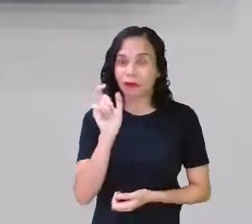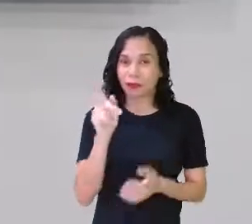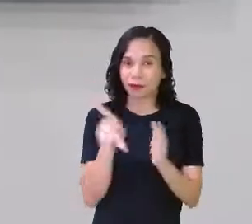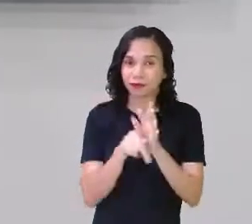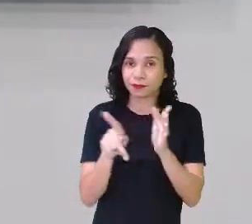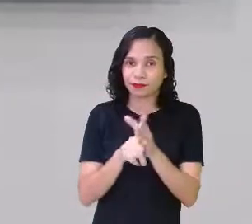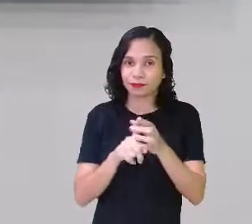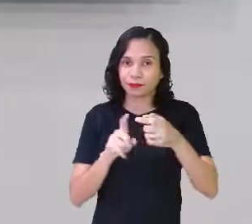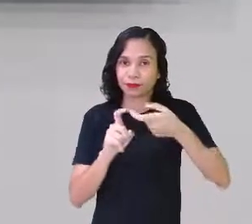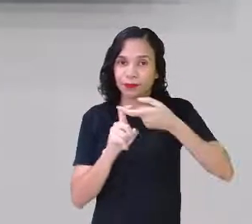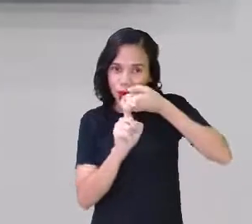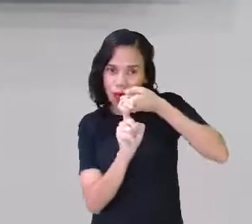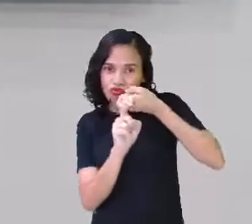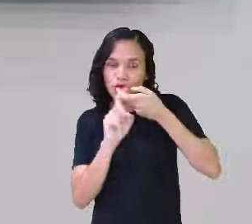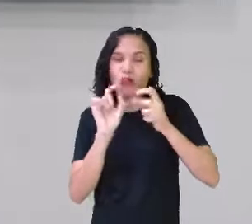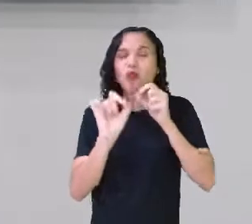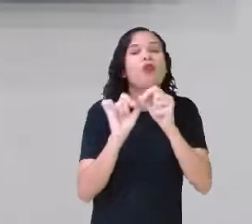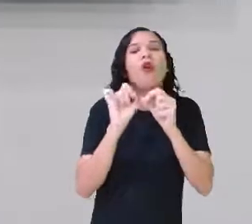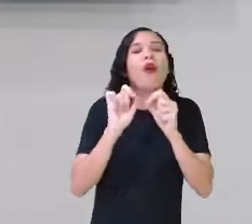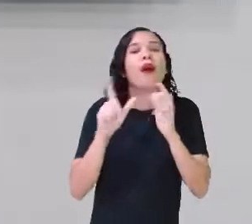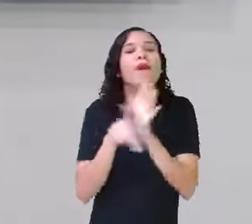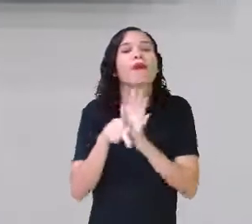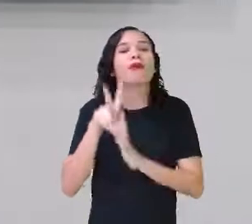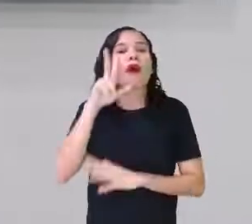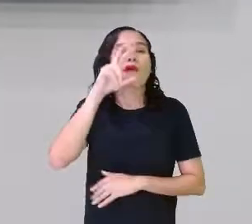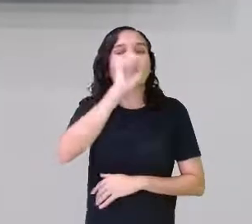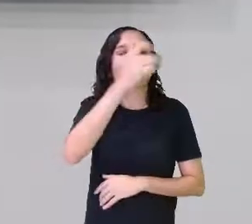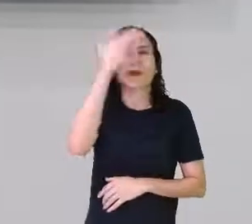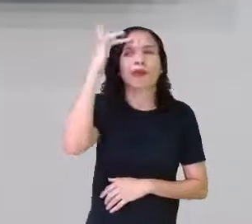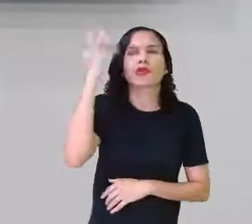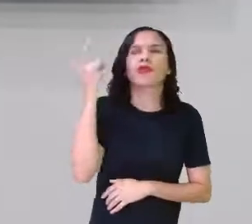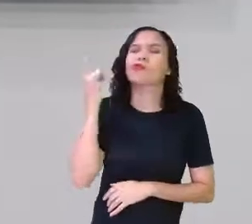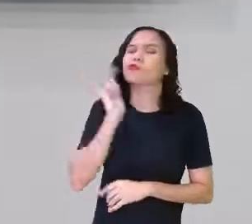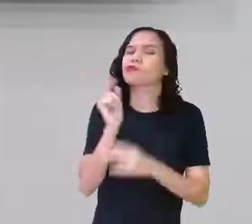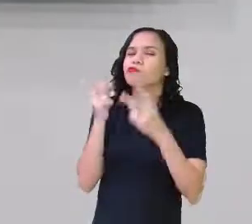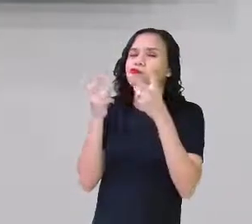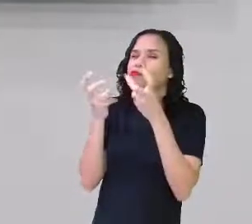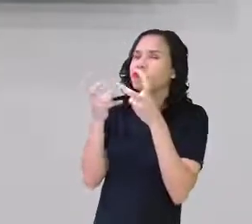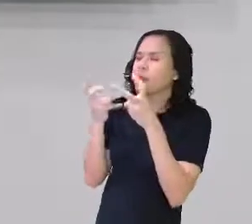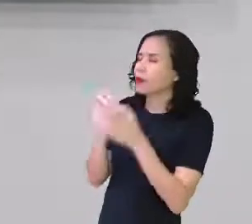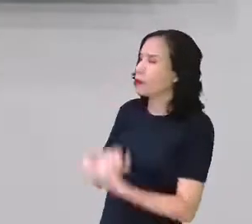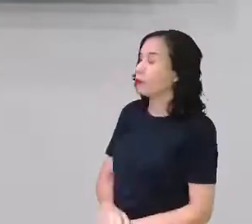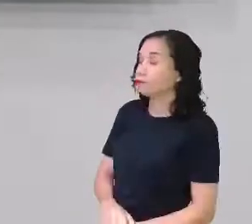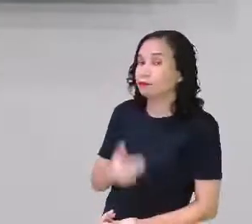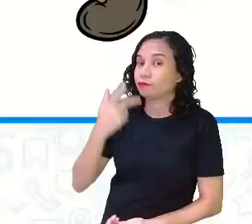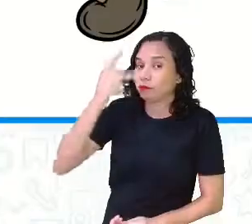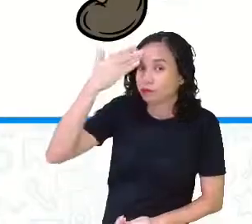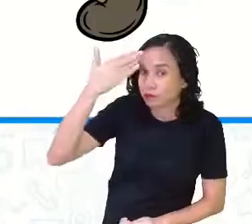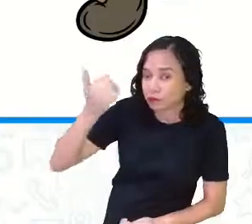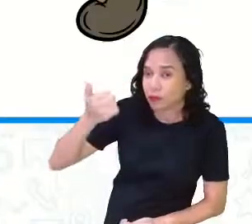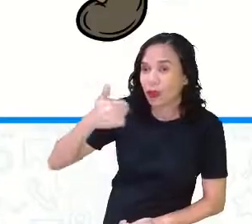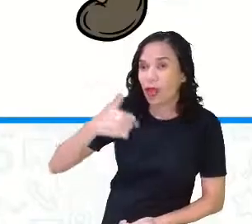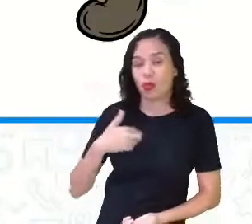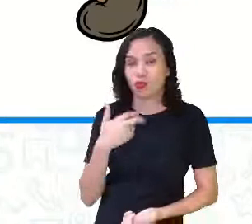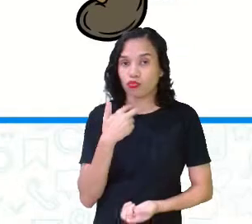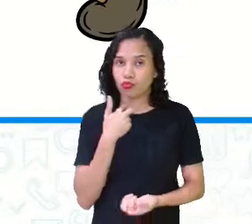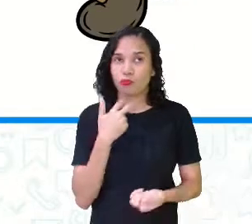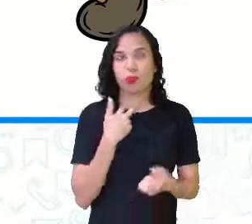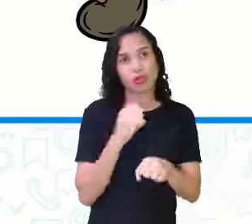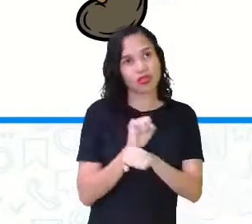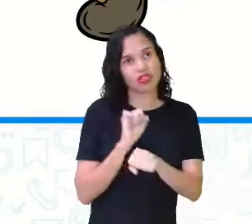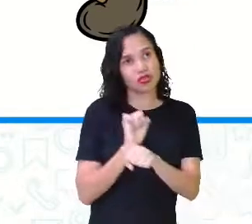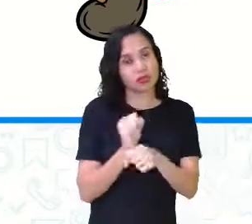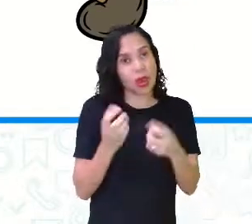qual é a sílaba forte? Será que alguém no chat conseguiria identificar? Vocês sabem que eu não posso se esperar